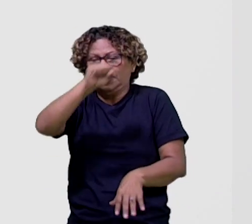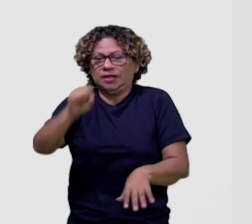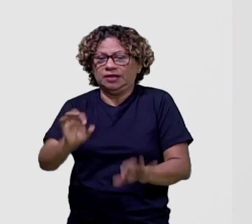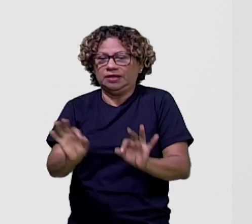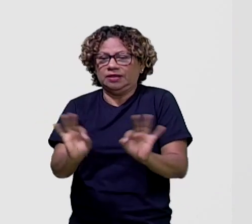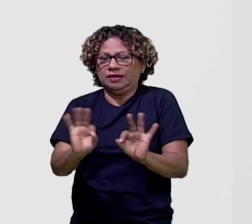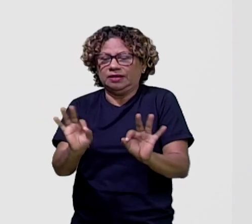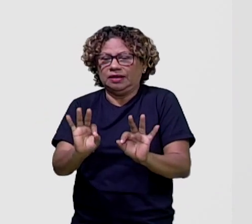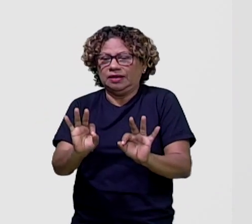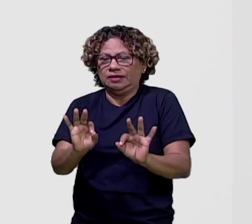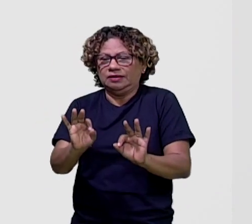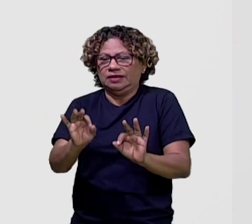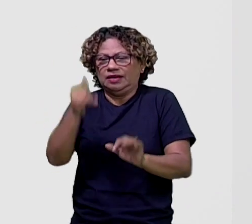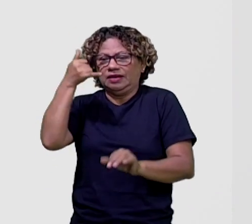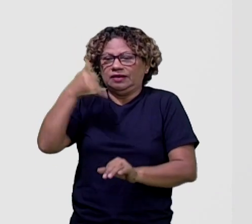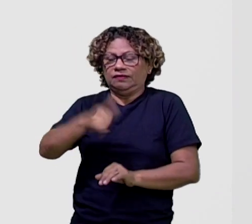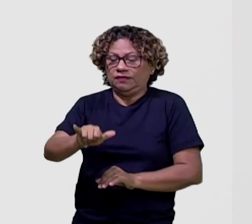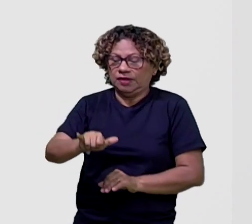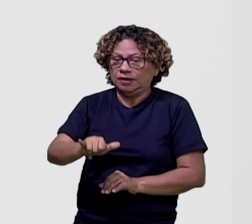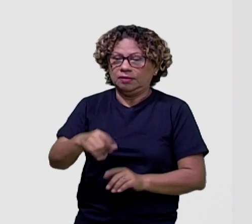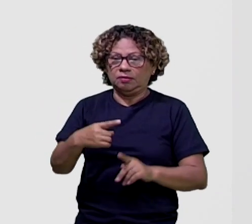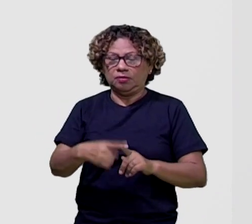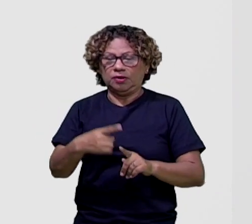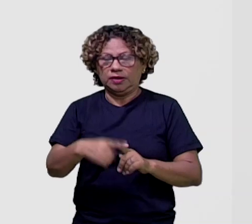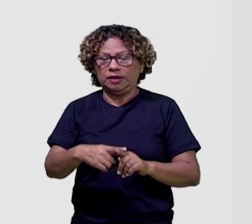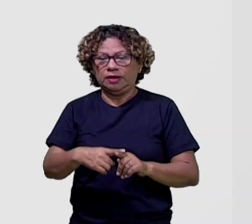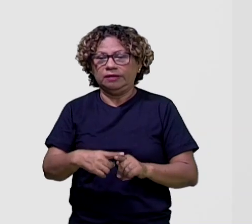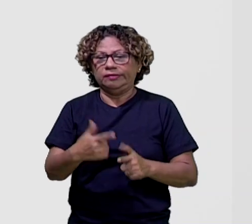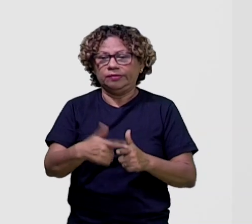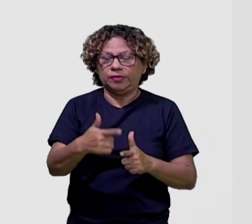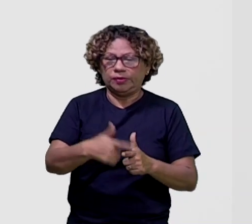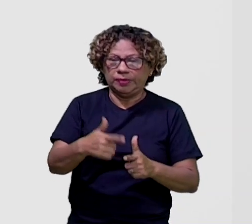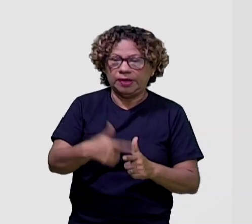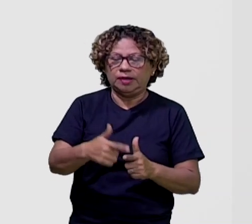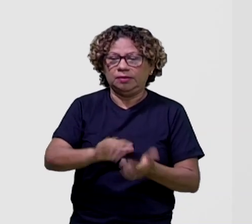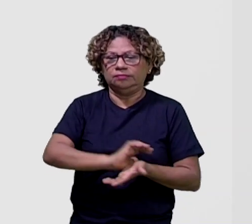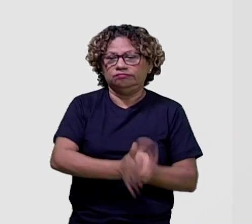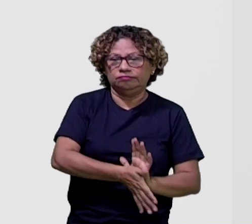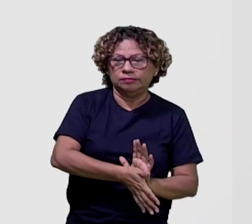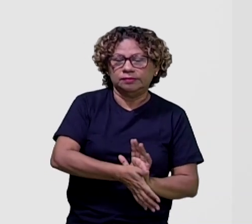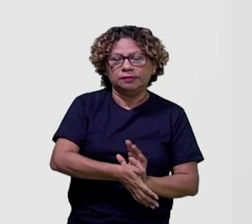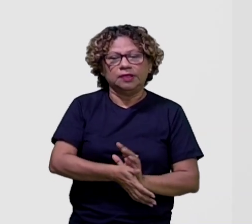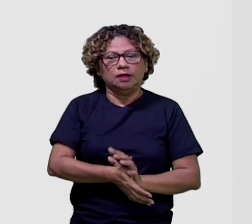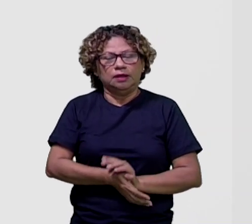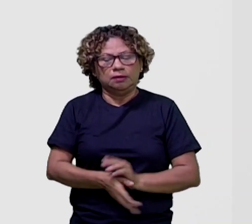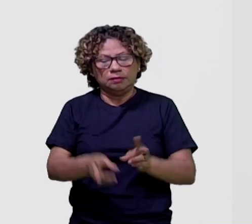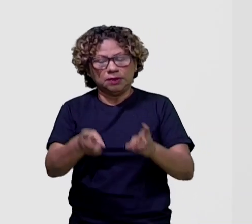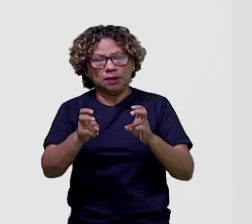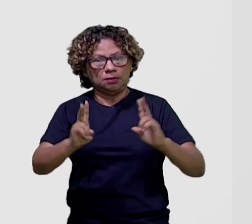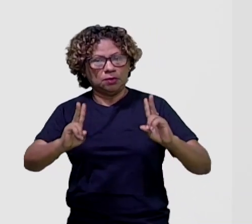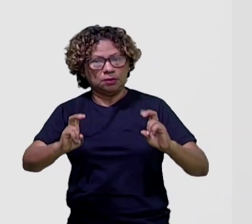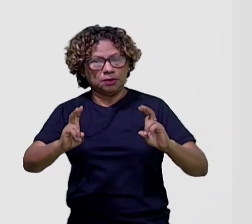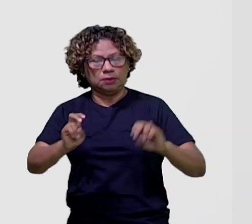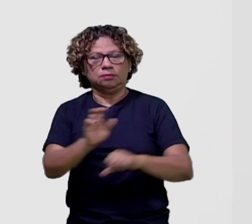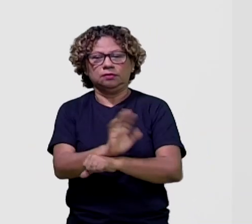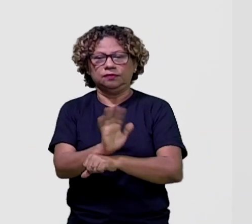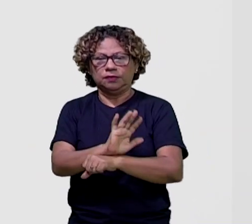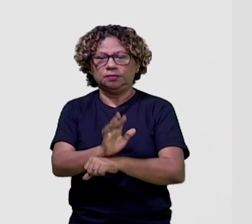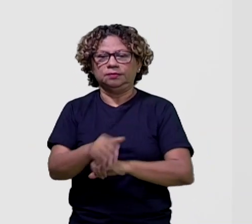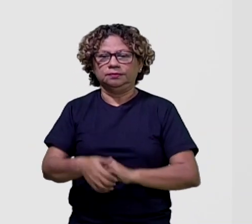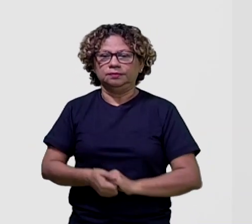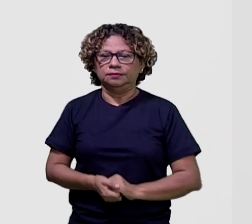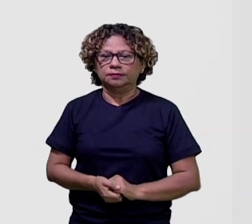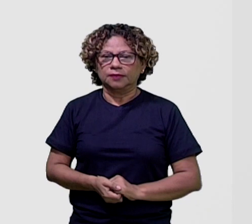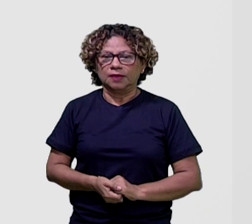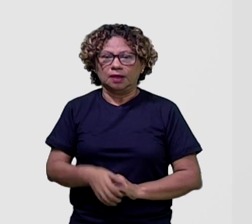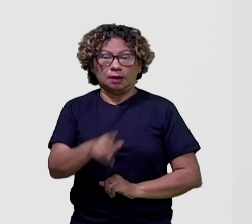constante tensão racial. Então, prestem bastante atenção em relação a todo o contexto do filme. Assim,